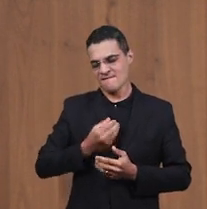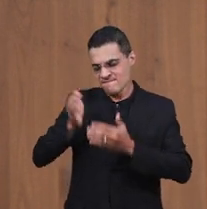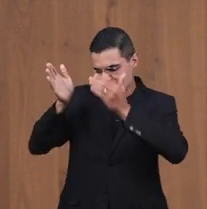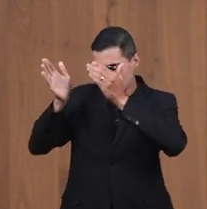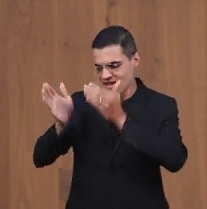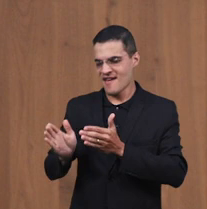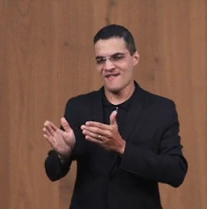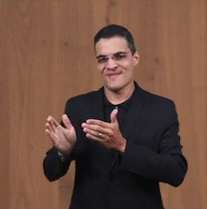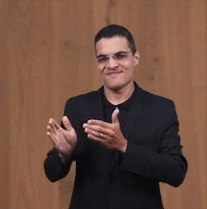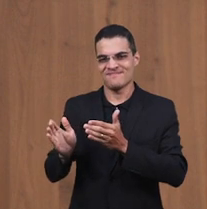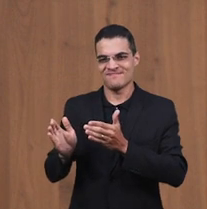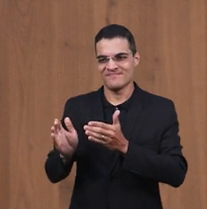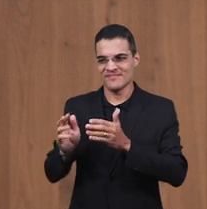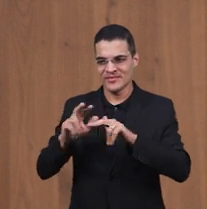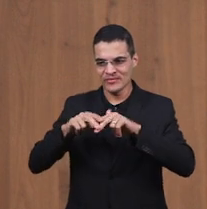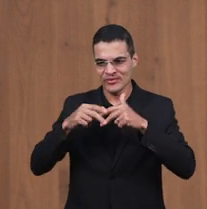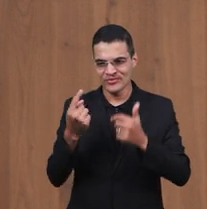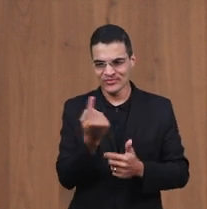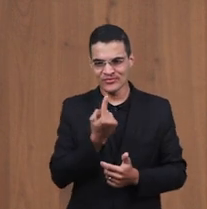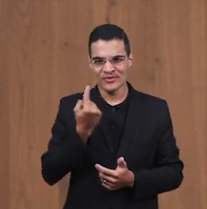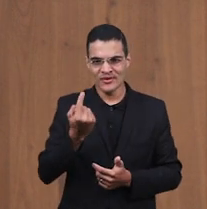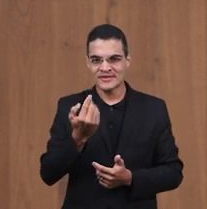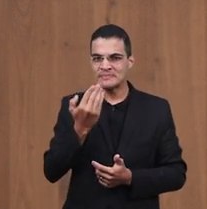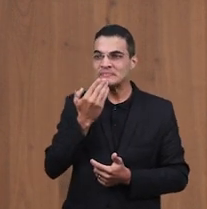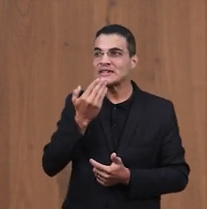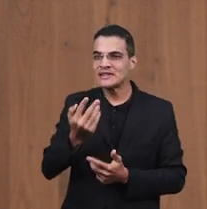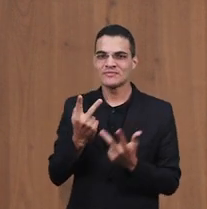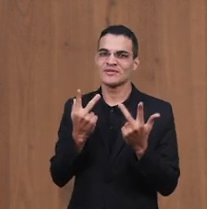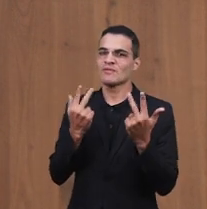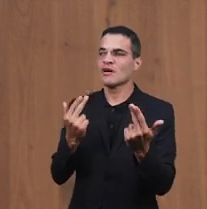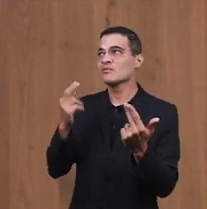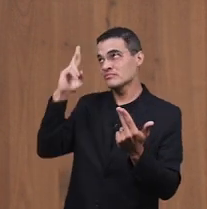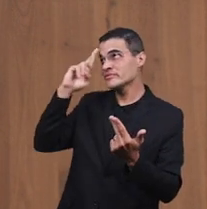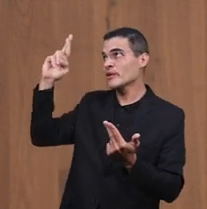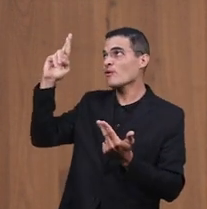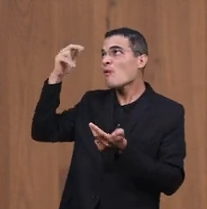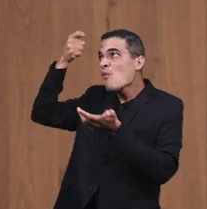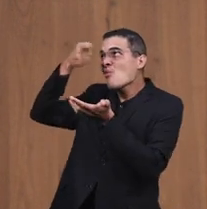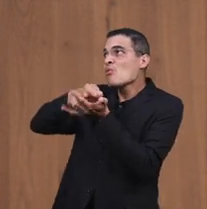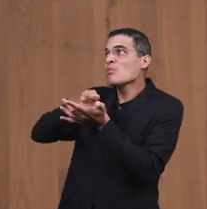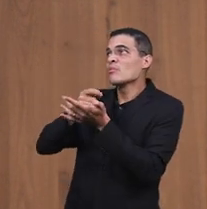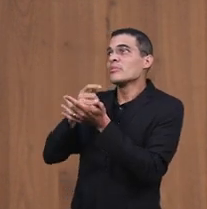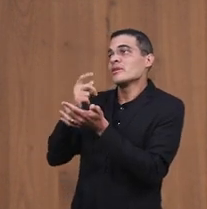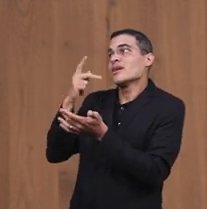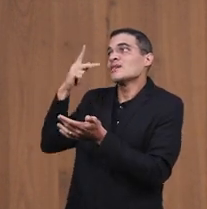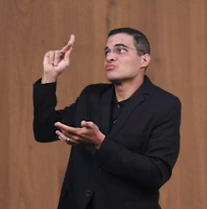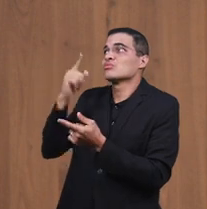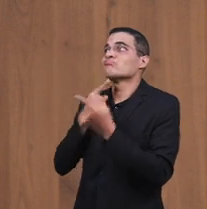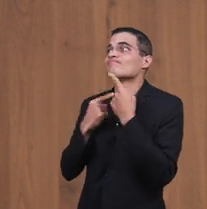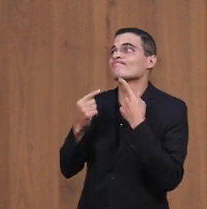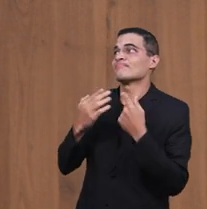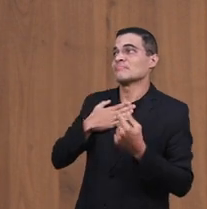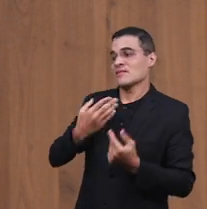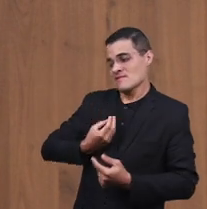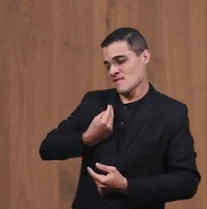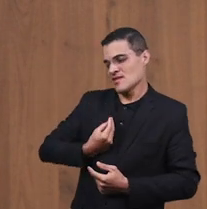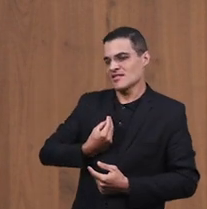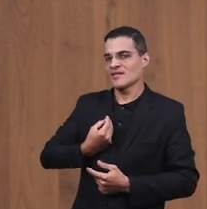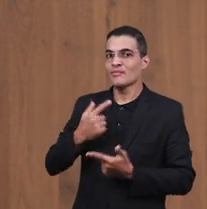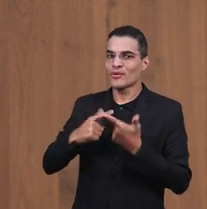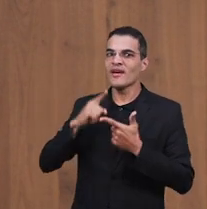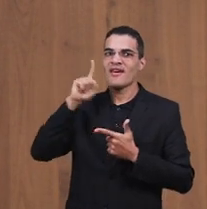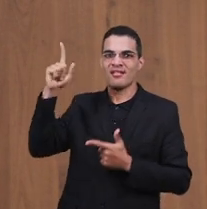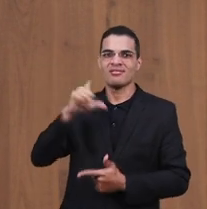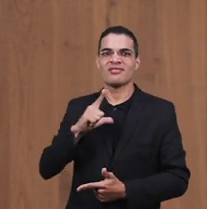Senhor Ele era fiel Ao Senhor E o nosso pedido É Senhor Cumpra o projeto Do Senhor Na minha vida O Senhor Tem um